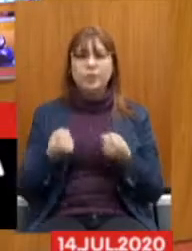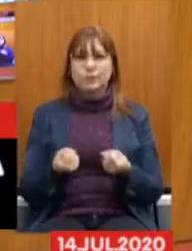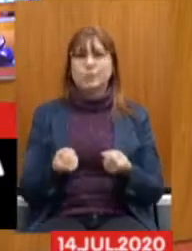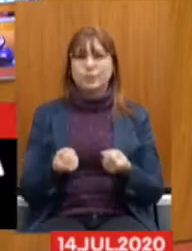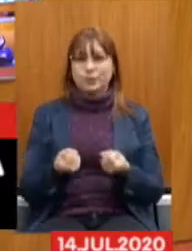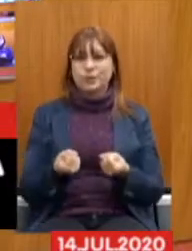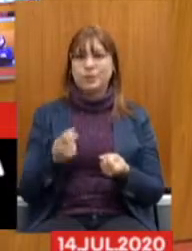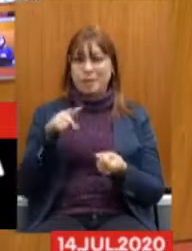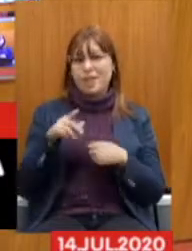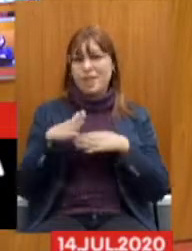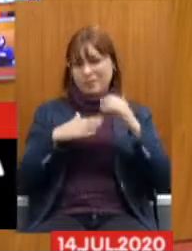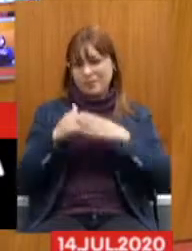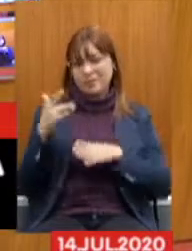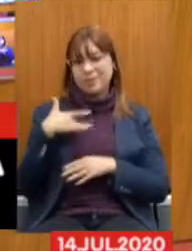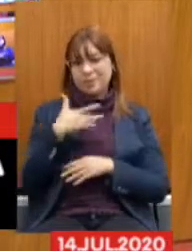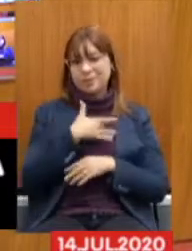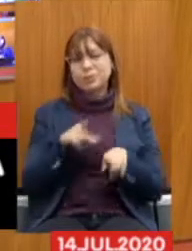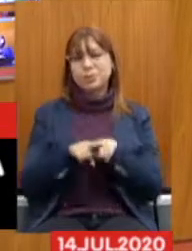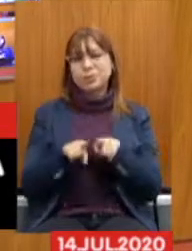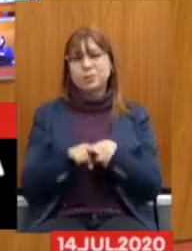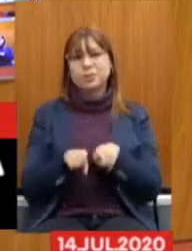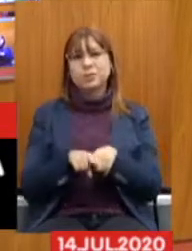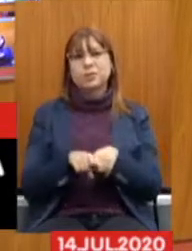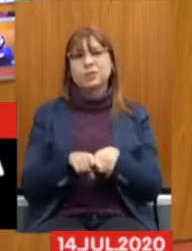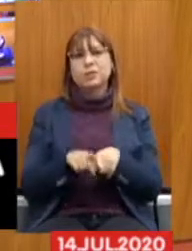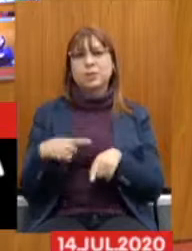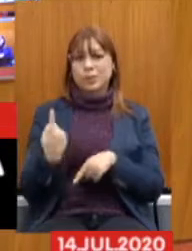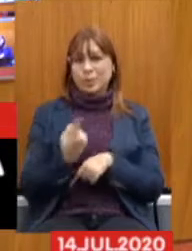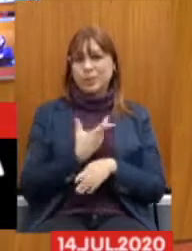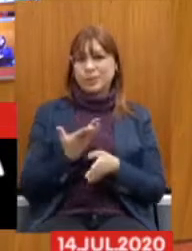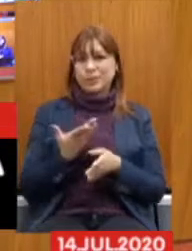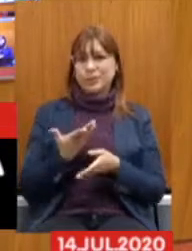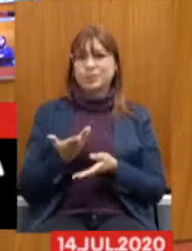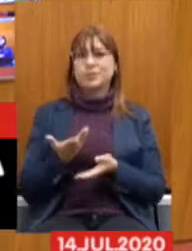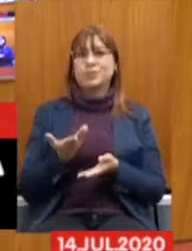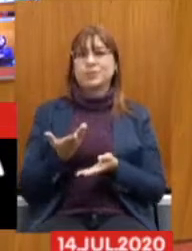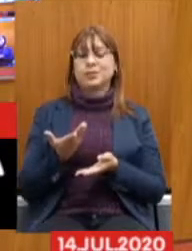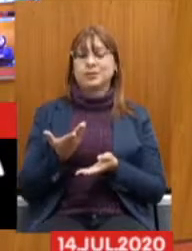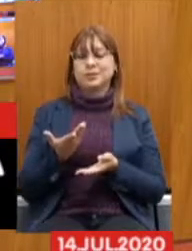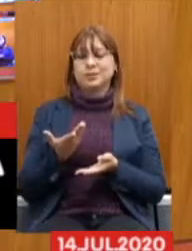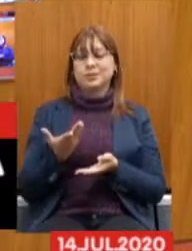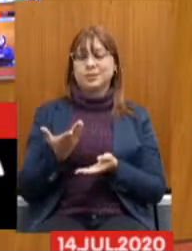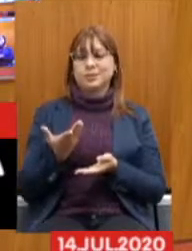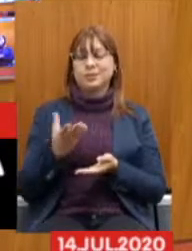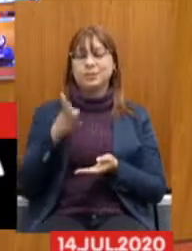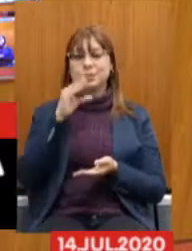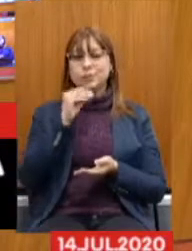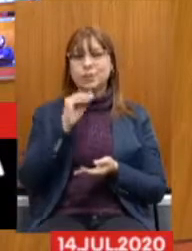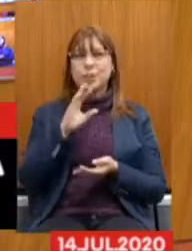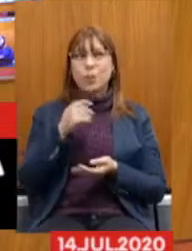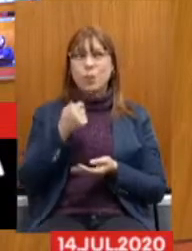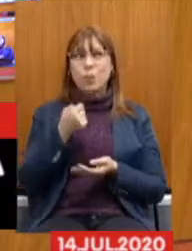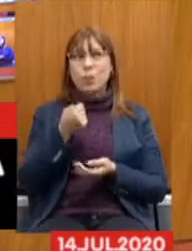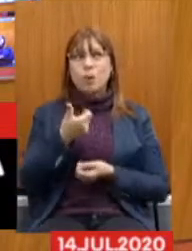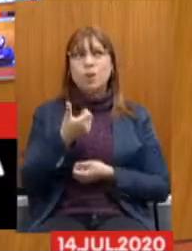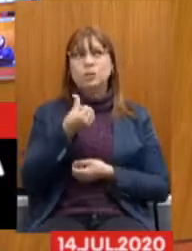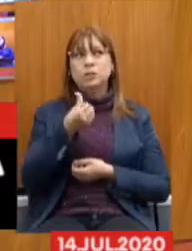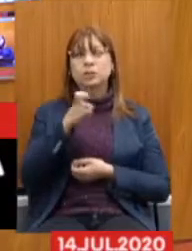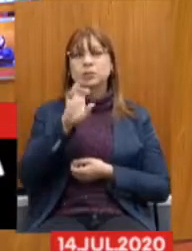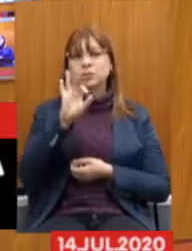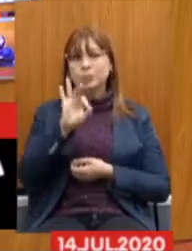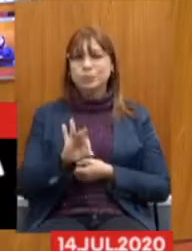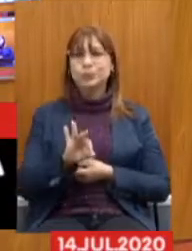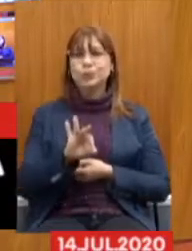saúde Os nossos servidores Também do judiciário Mineiro Primeira instância Nós estamos com quase 65% Da categoria